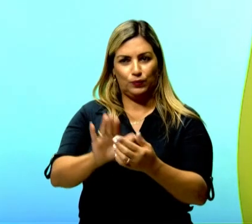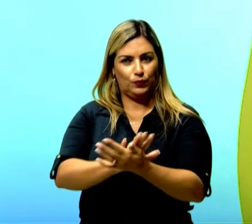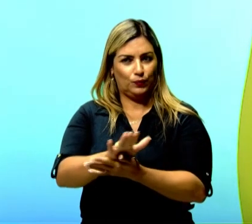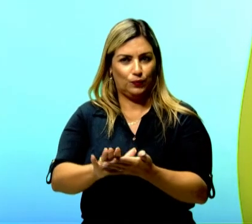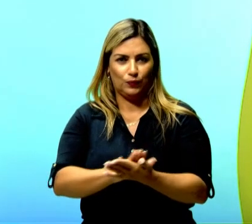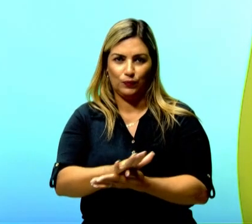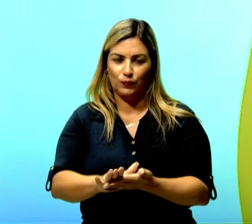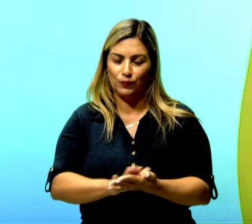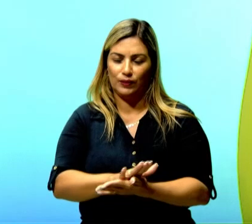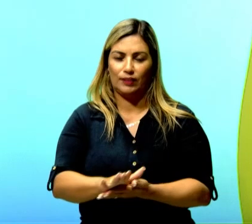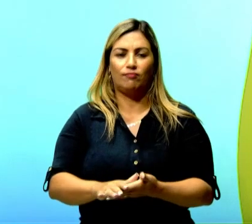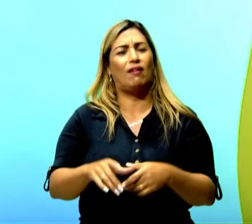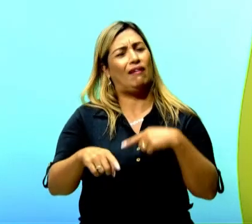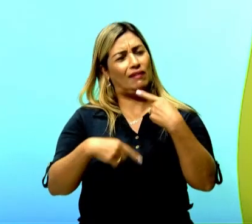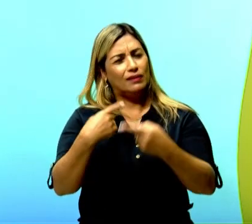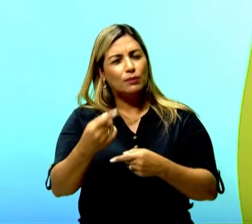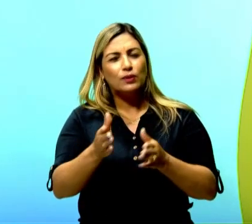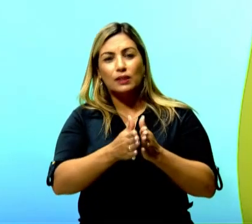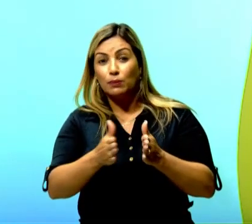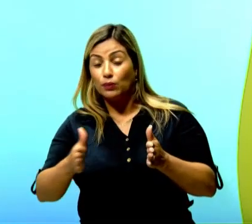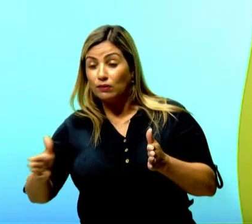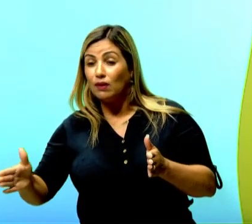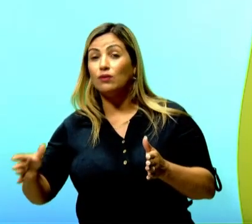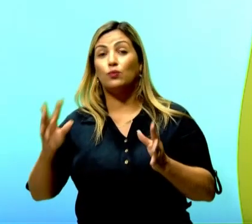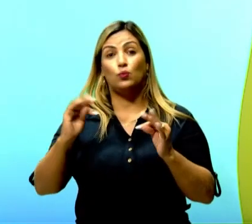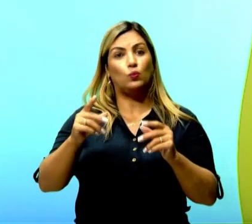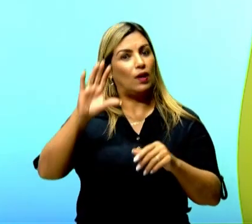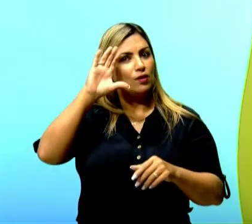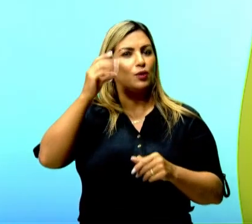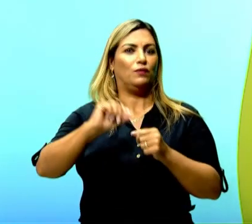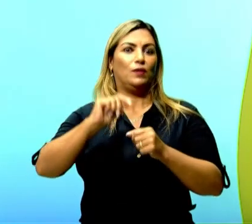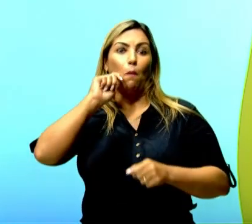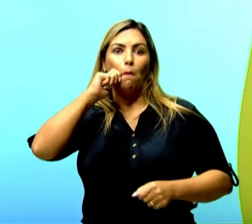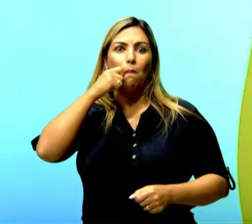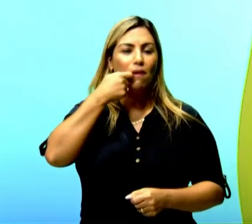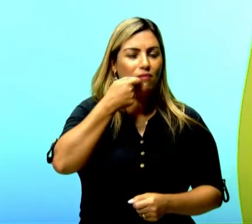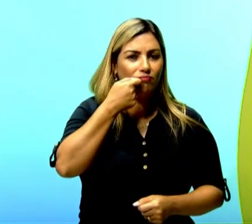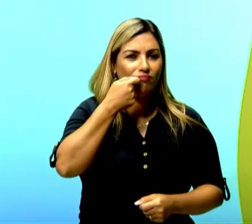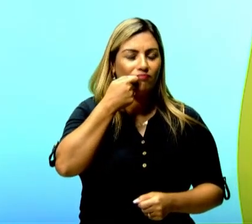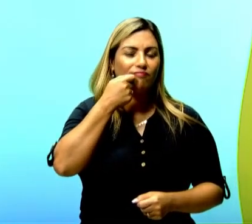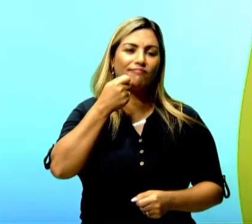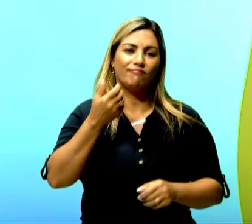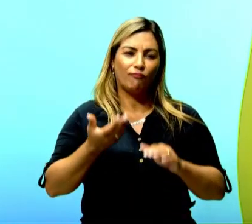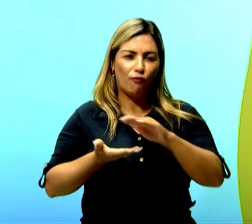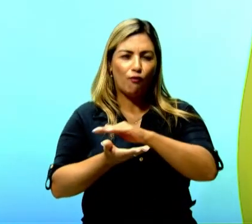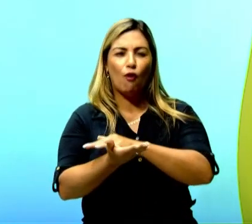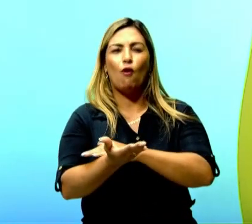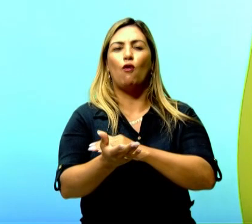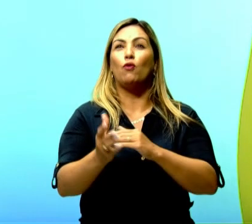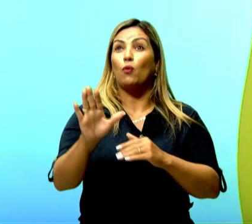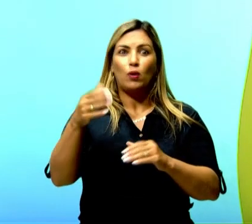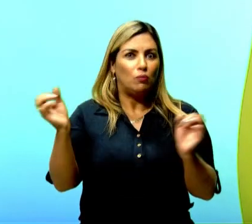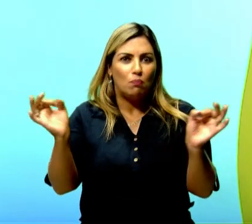E daí, depois de todo esse processo, ela resolve fazer um pão. Também não ganha ajuda. Mas quando o pão fica pronto, ela